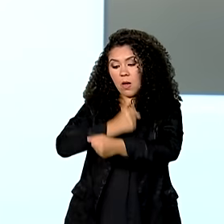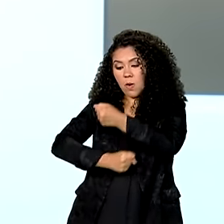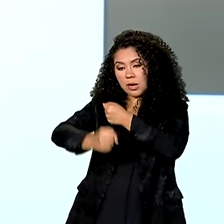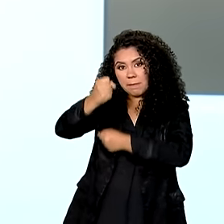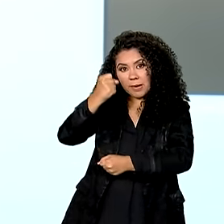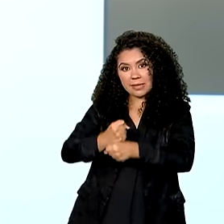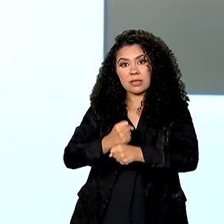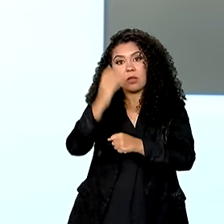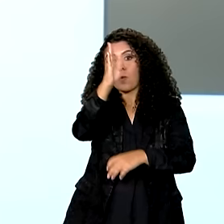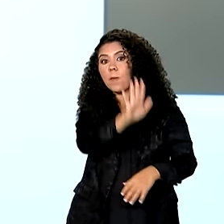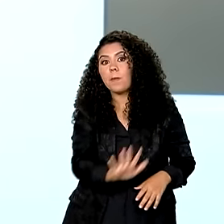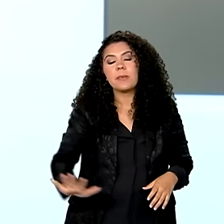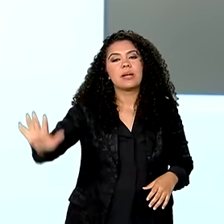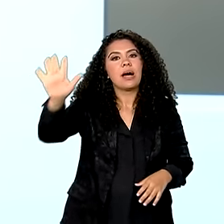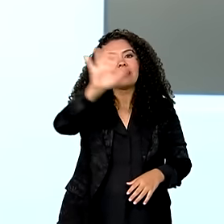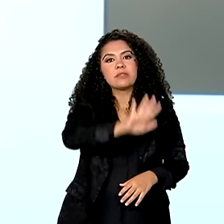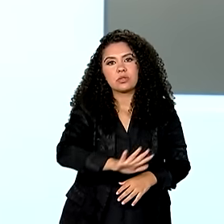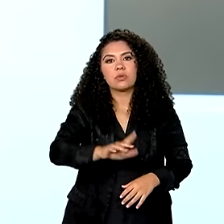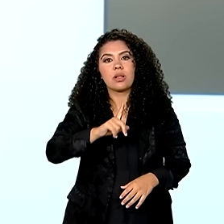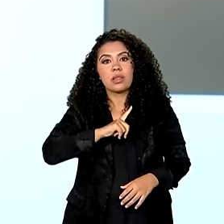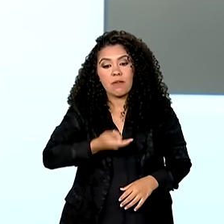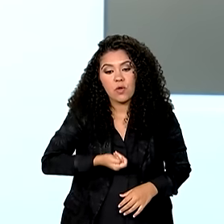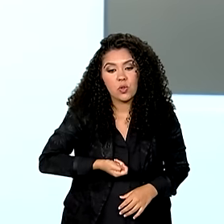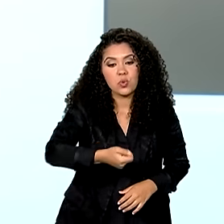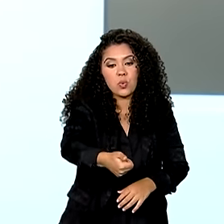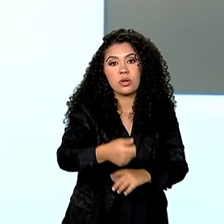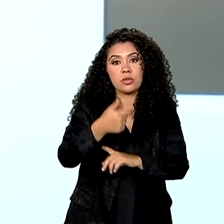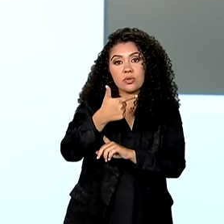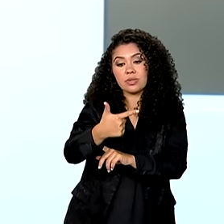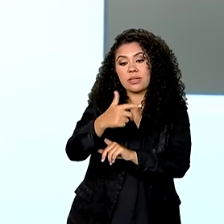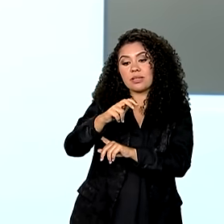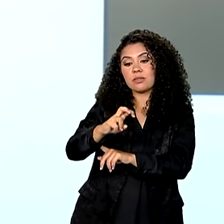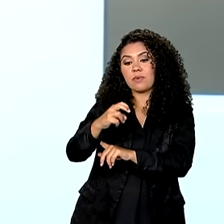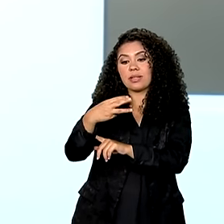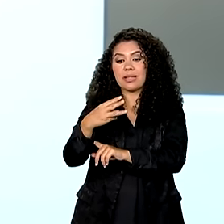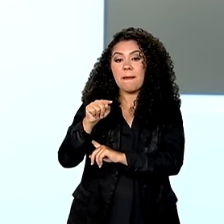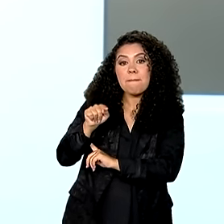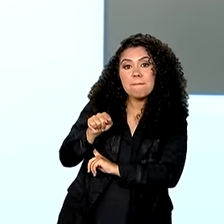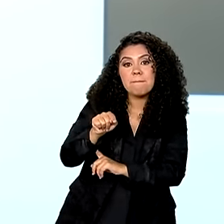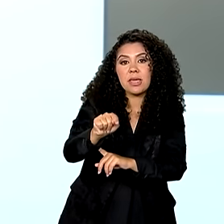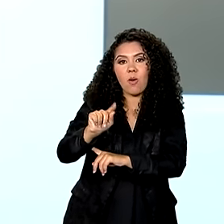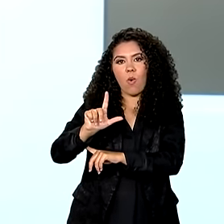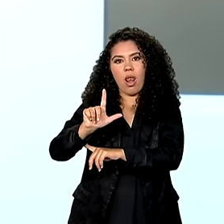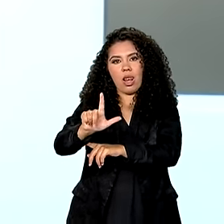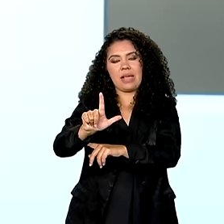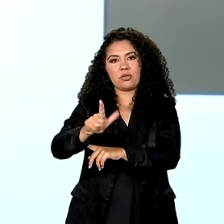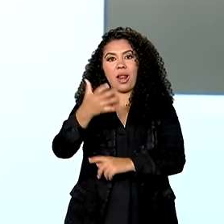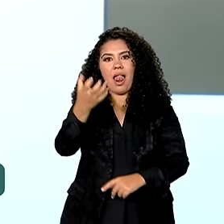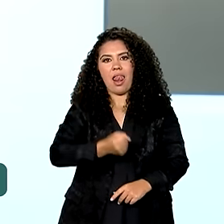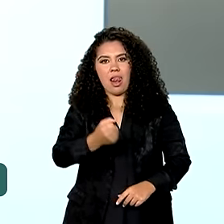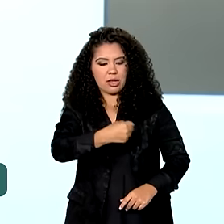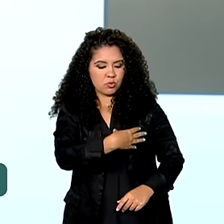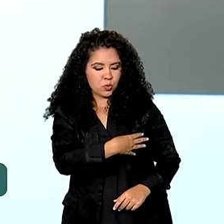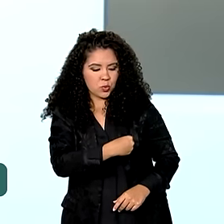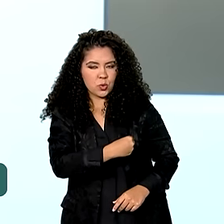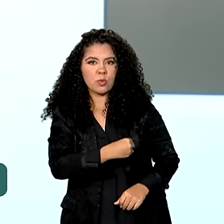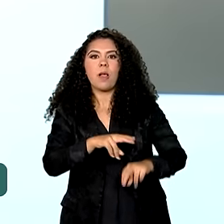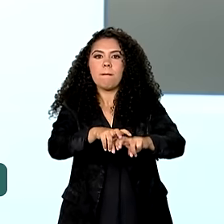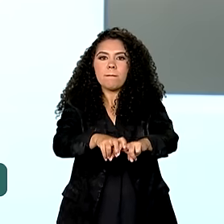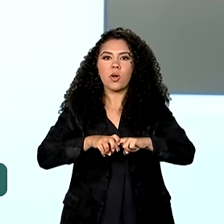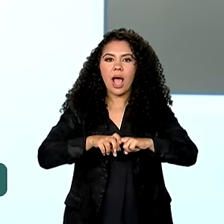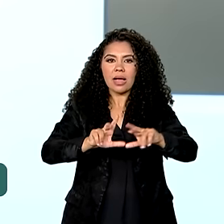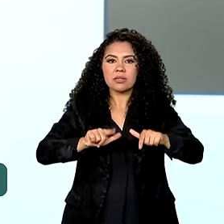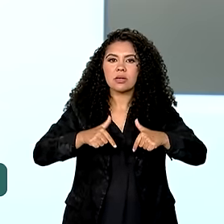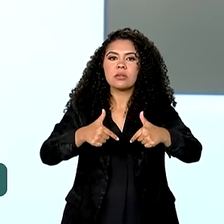o país, foram doados 253 mil litros de leite materno. Isso por meio da ação de